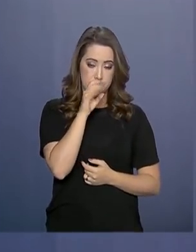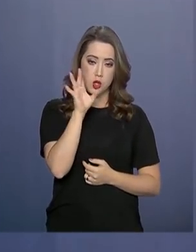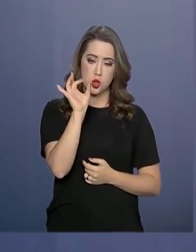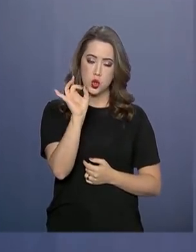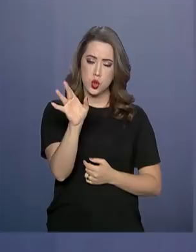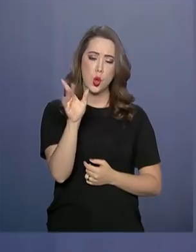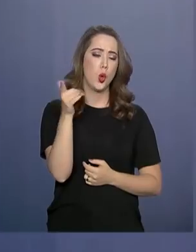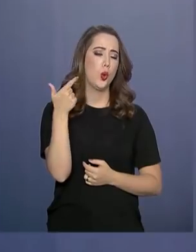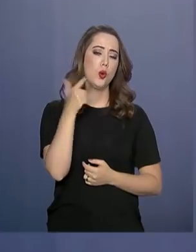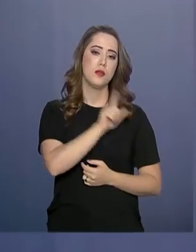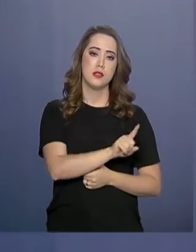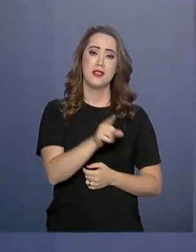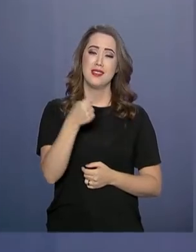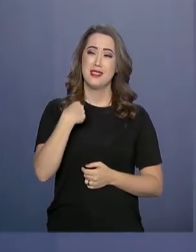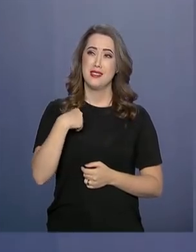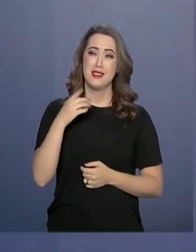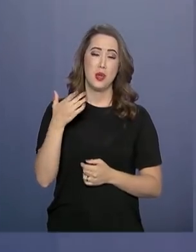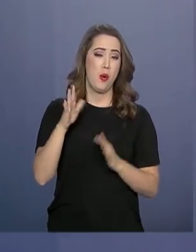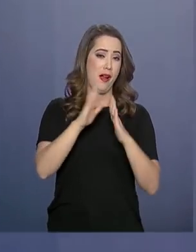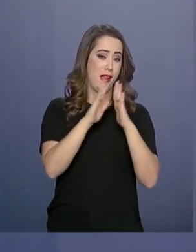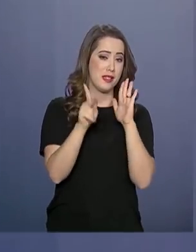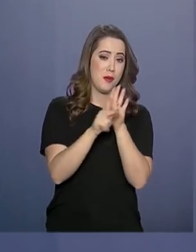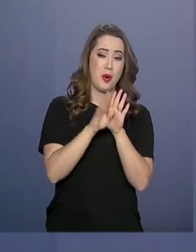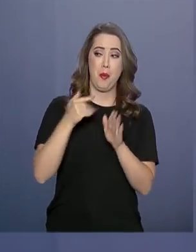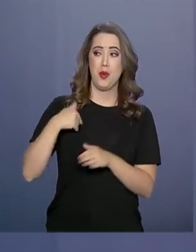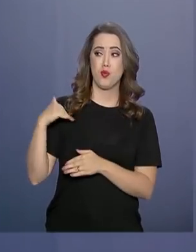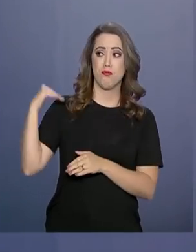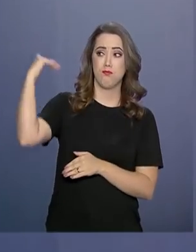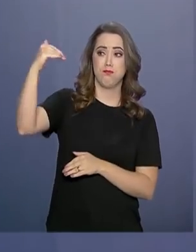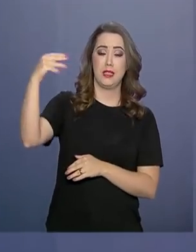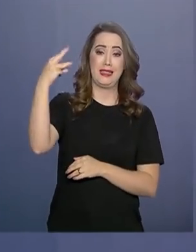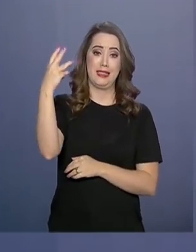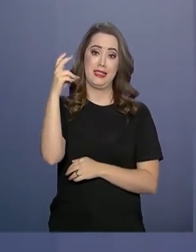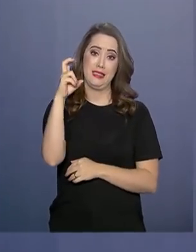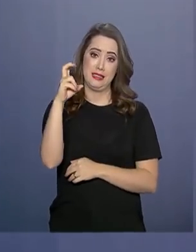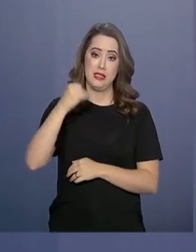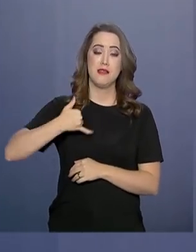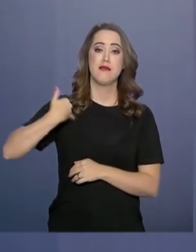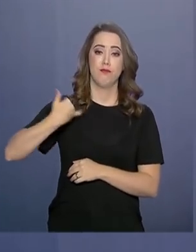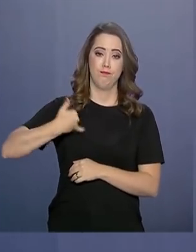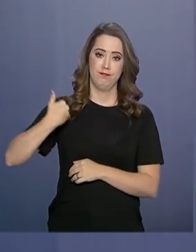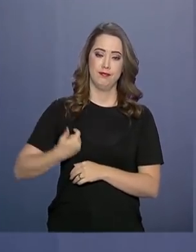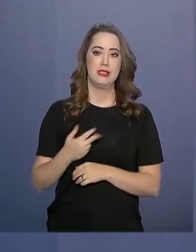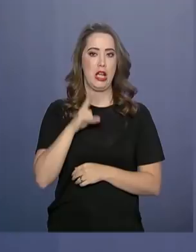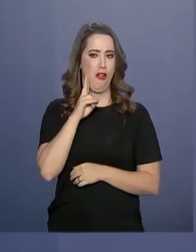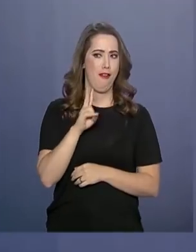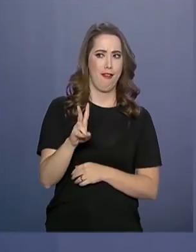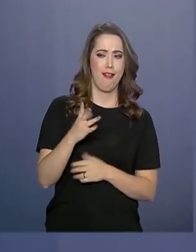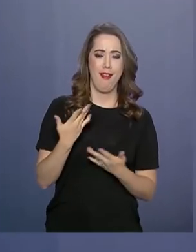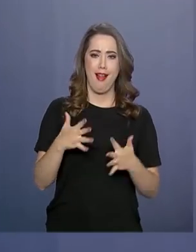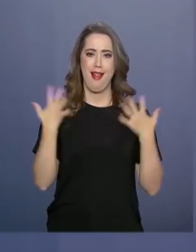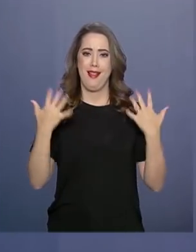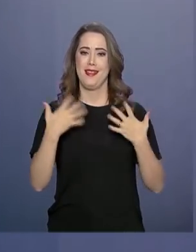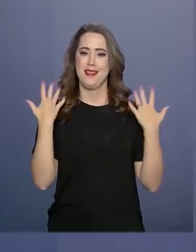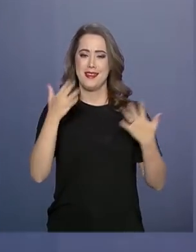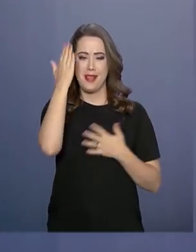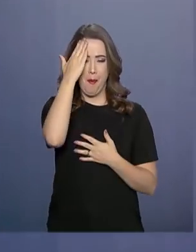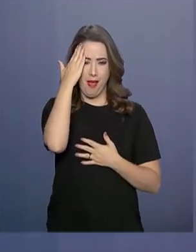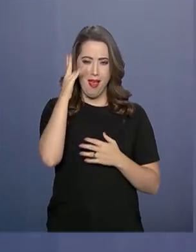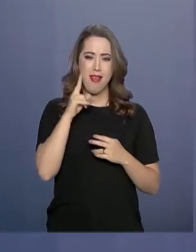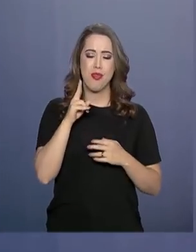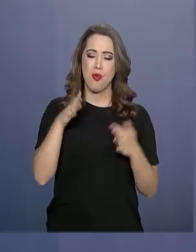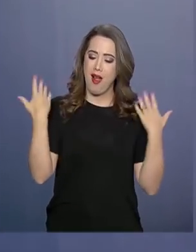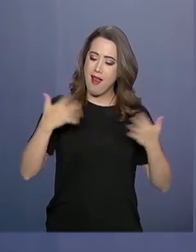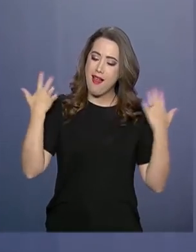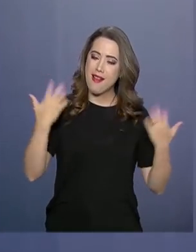sua casa própria quando eu já tinha 35 anos de idade. Bem, fiquei sabendo da alegria do meu pai e da minha